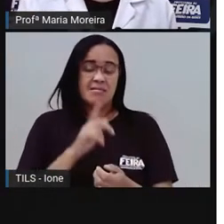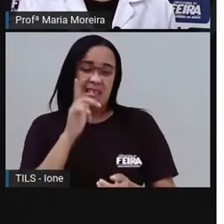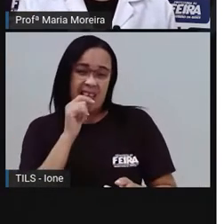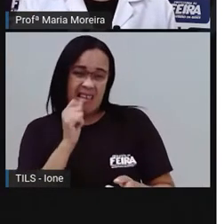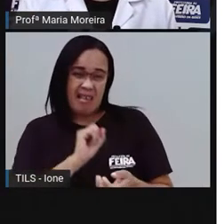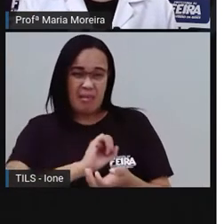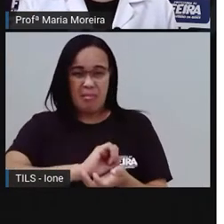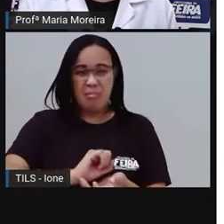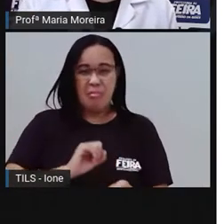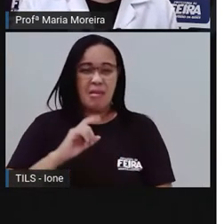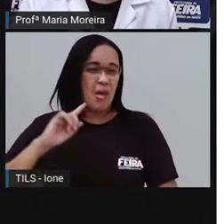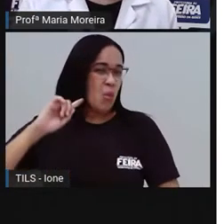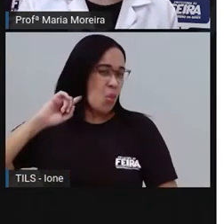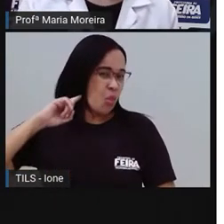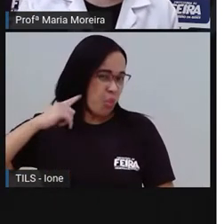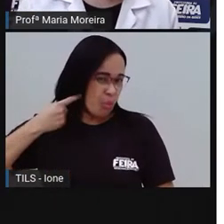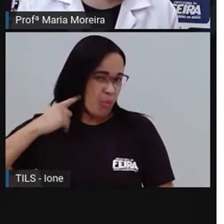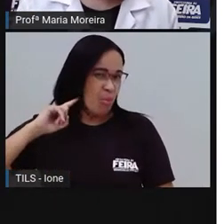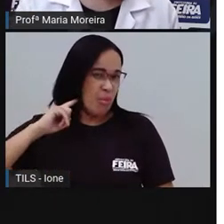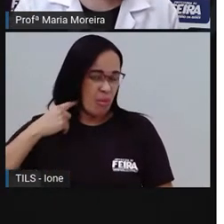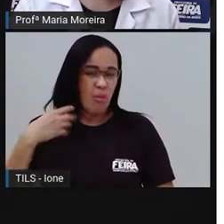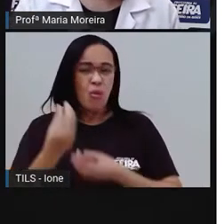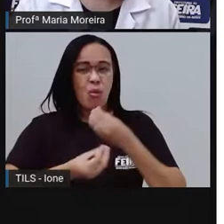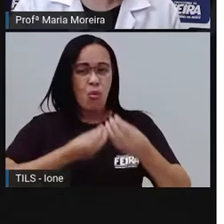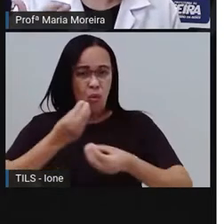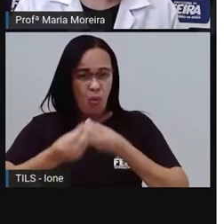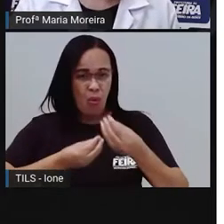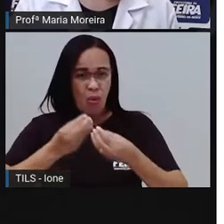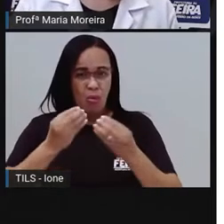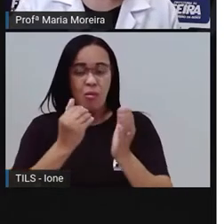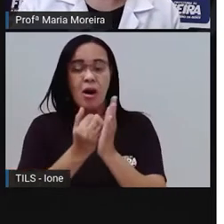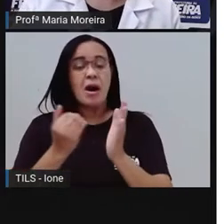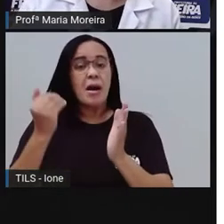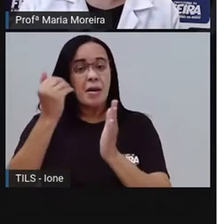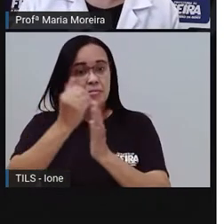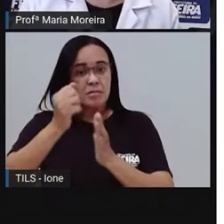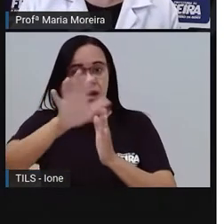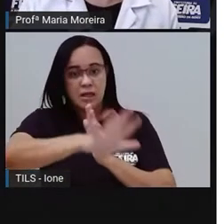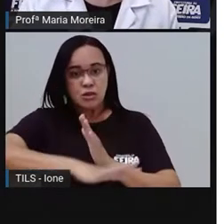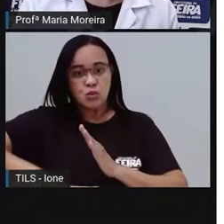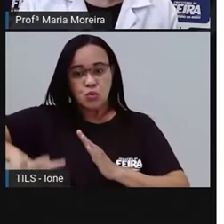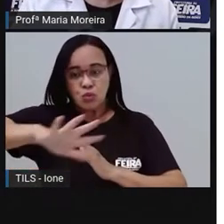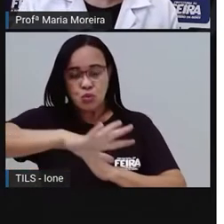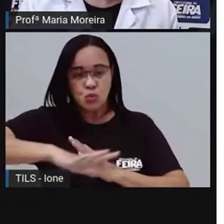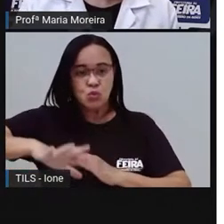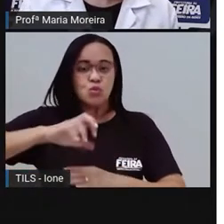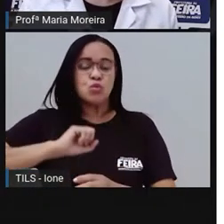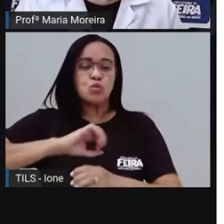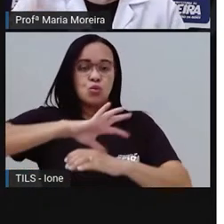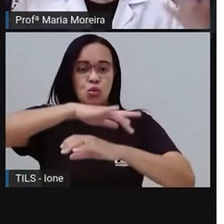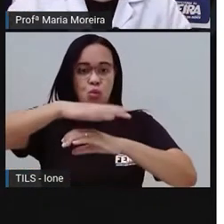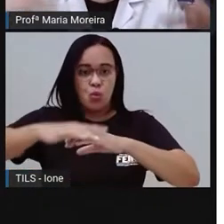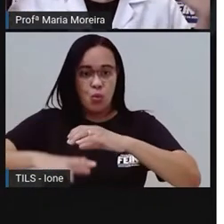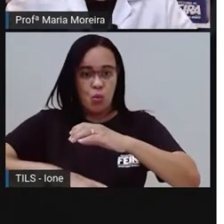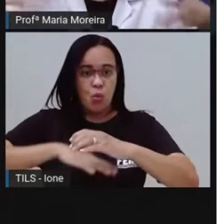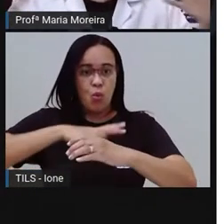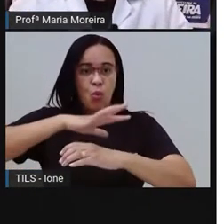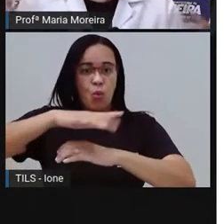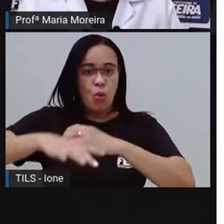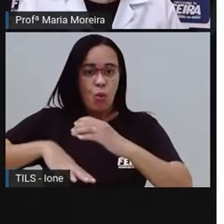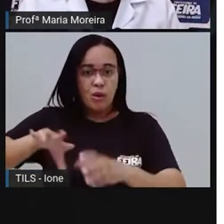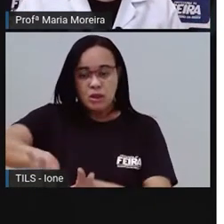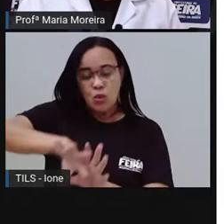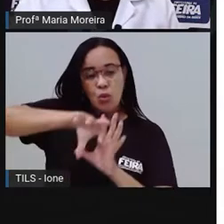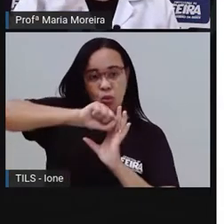em quantidade superior à capacidade do meio ambiente de absorvê-la. Então, quando a gente tem tanta